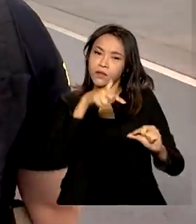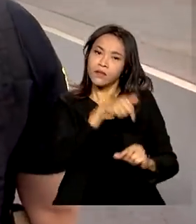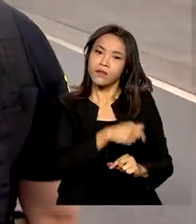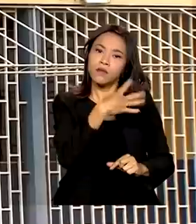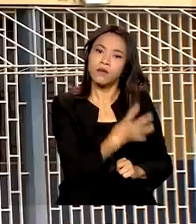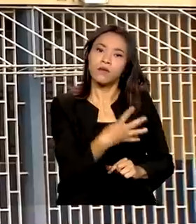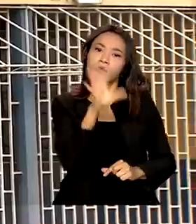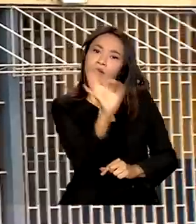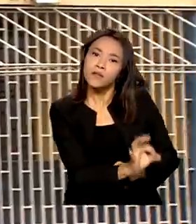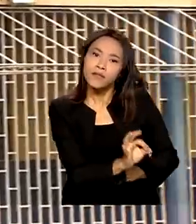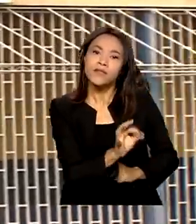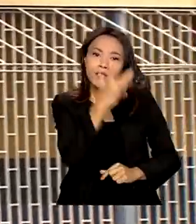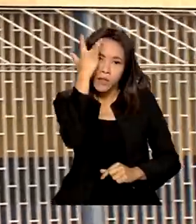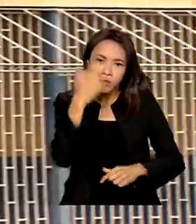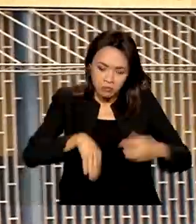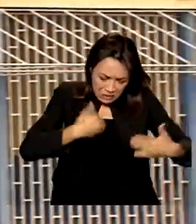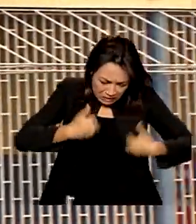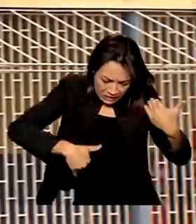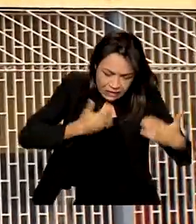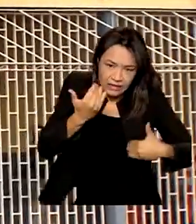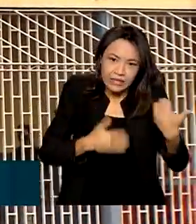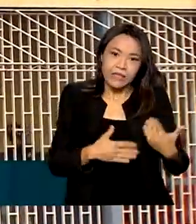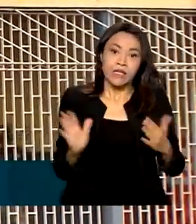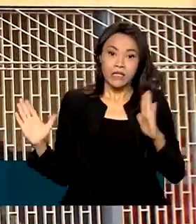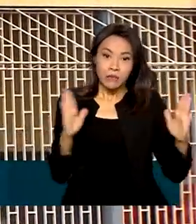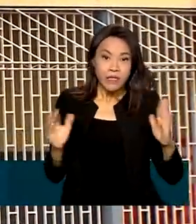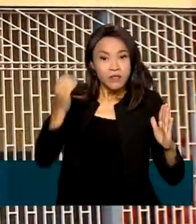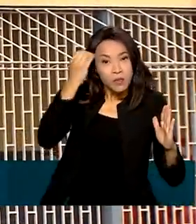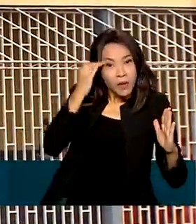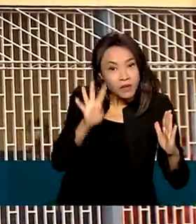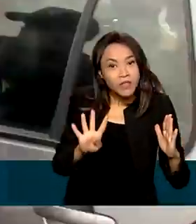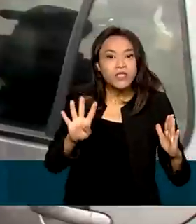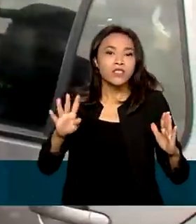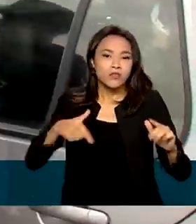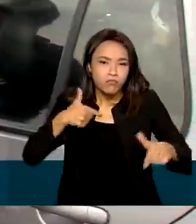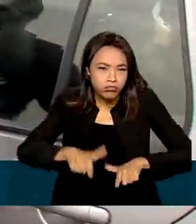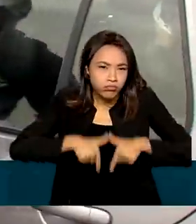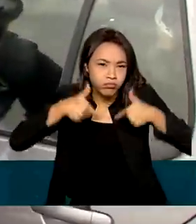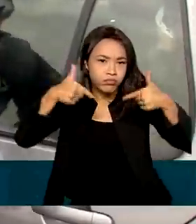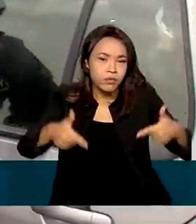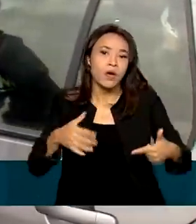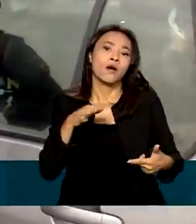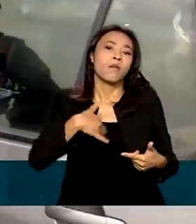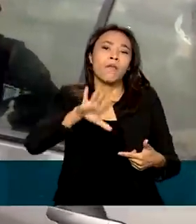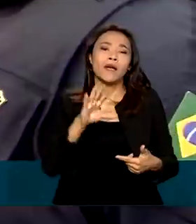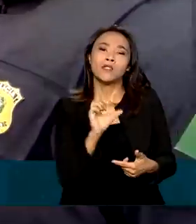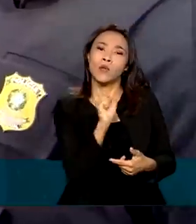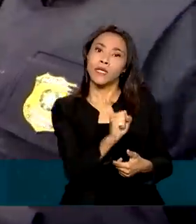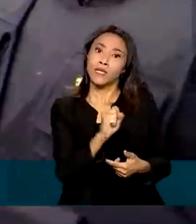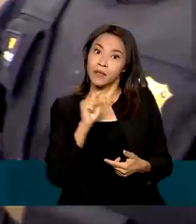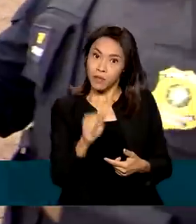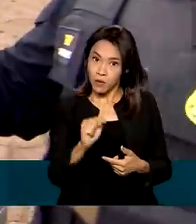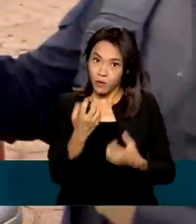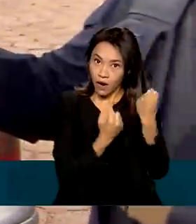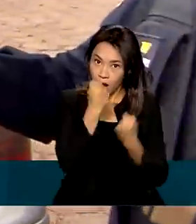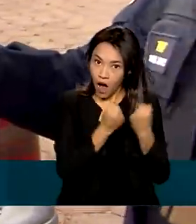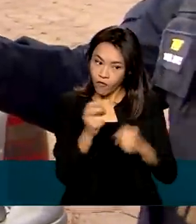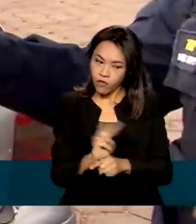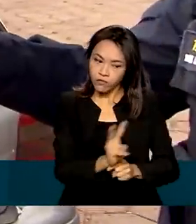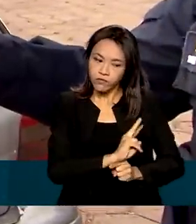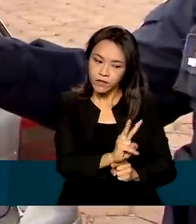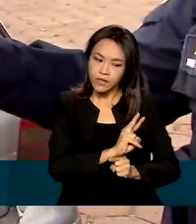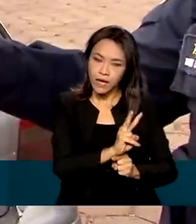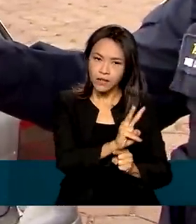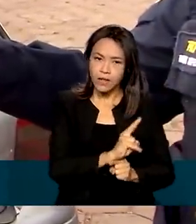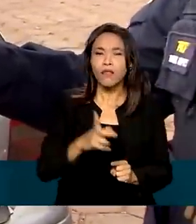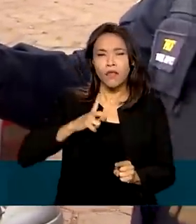feridos. Nos quatro dias de operação, mais de 90 mil pessoas e cerca de 80 mil veículos foram fiscalizados. Apesar da